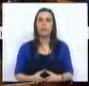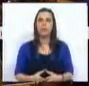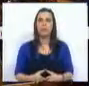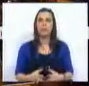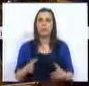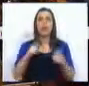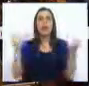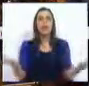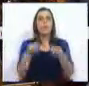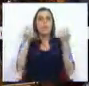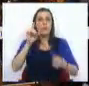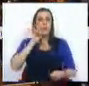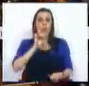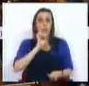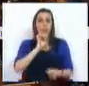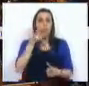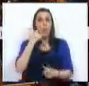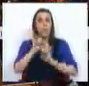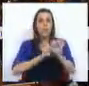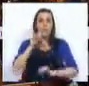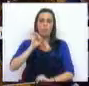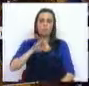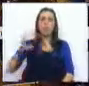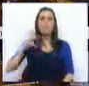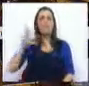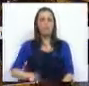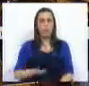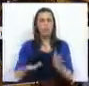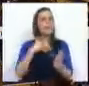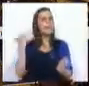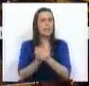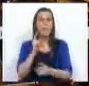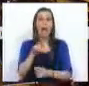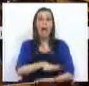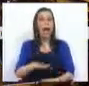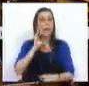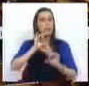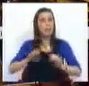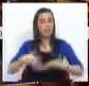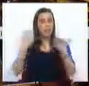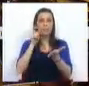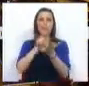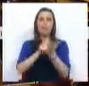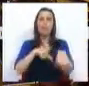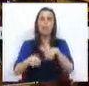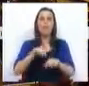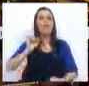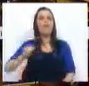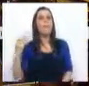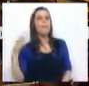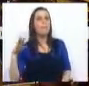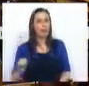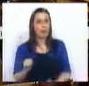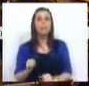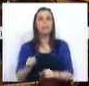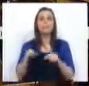A promoção das qualificações e do conhecimento dos portugueses sempre foram áreas centrais na agenda política do Partido Socialista